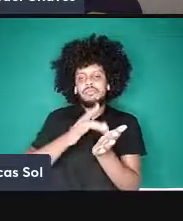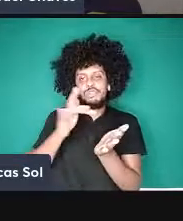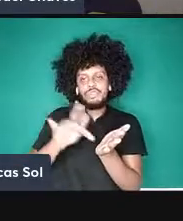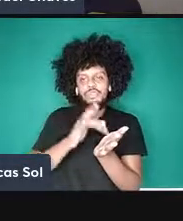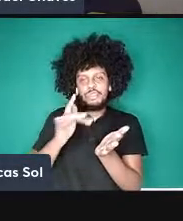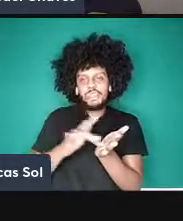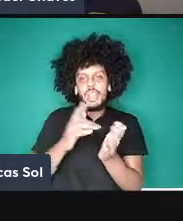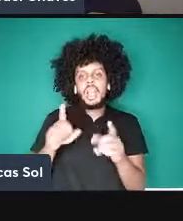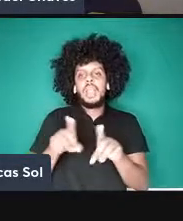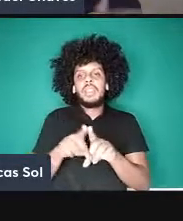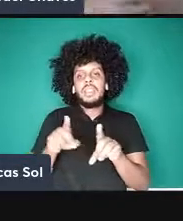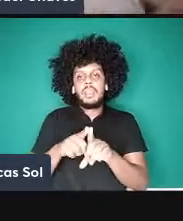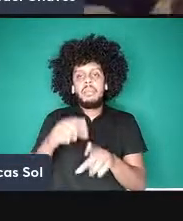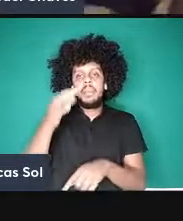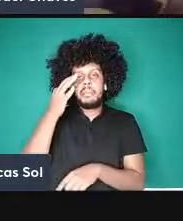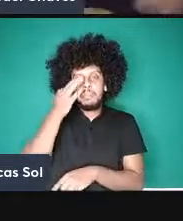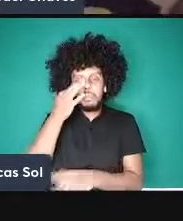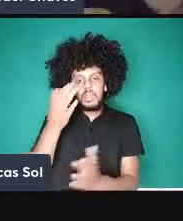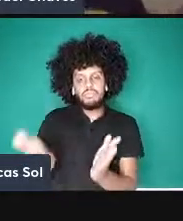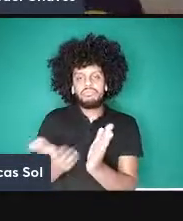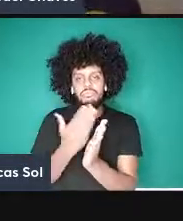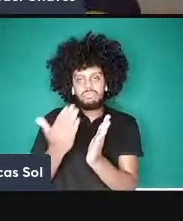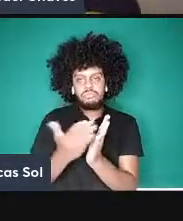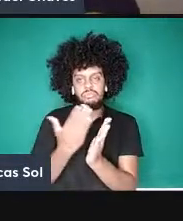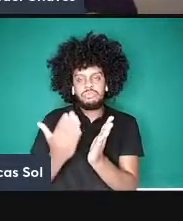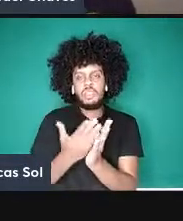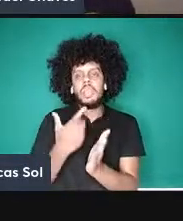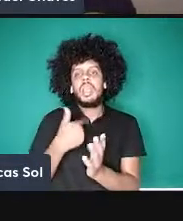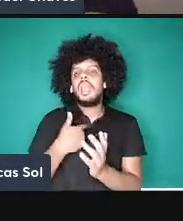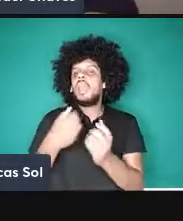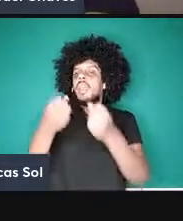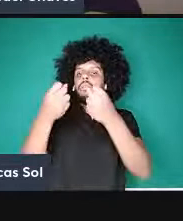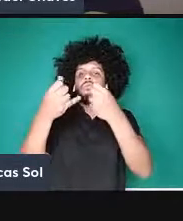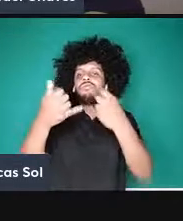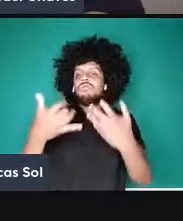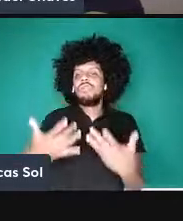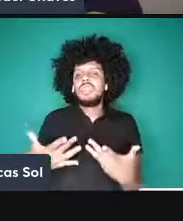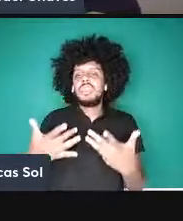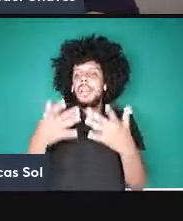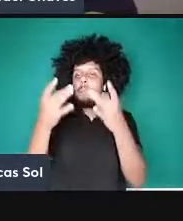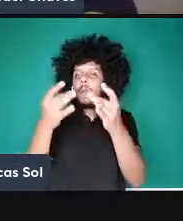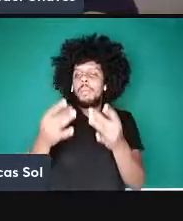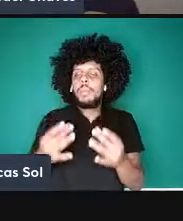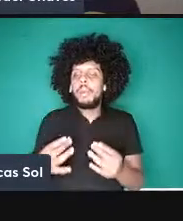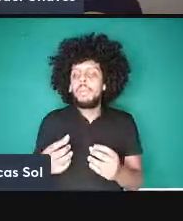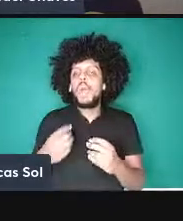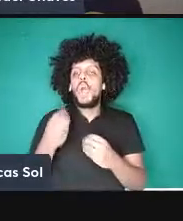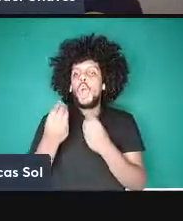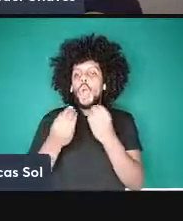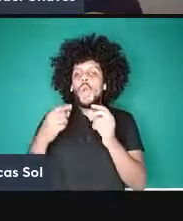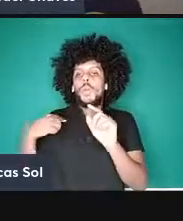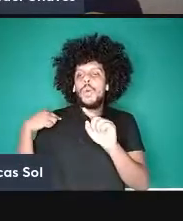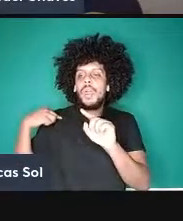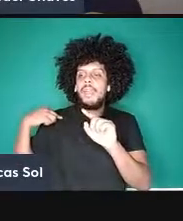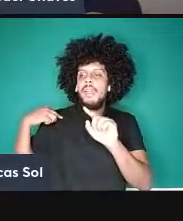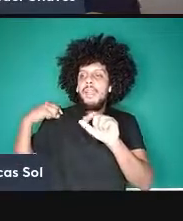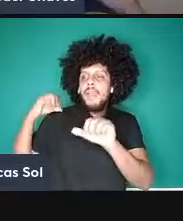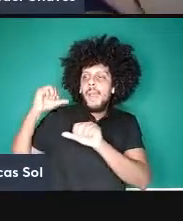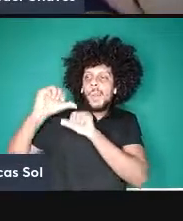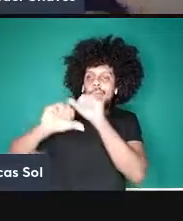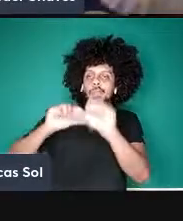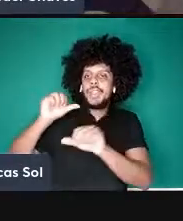físico pela Zahar em que eu descrevo toda essa evolução de mais de 100 anos das